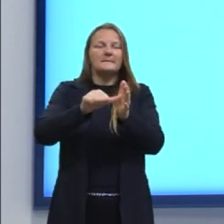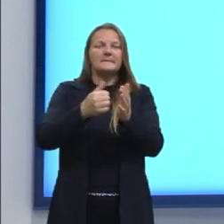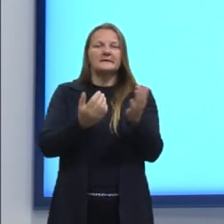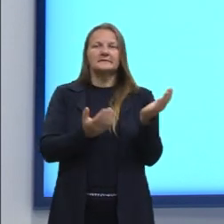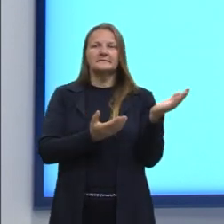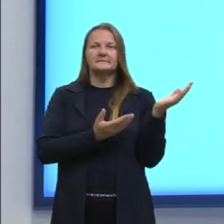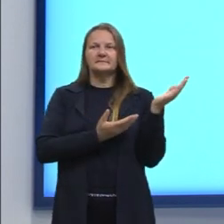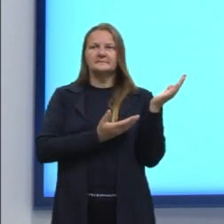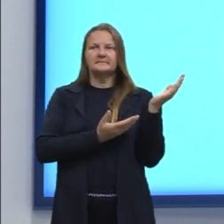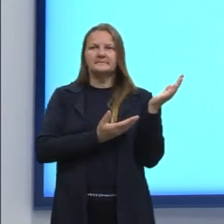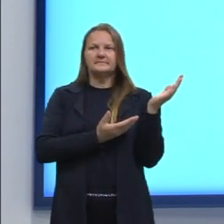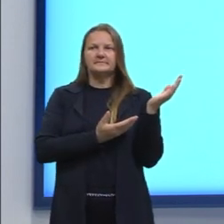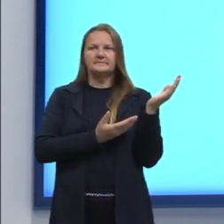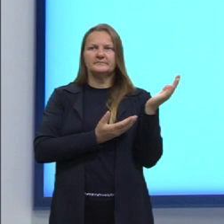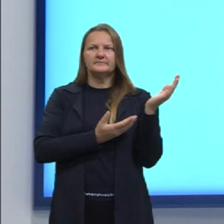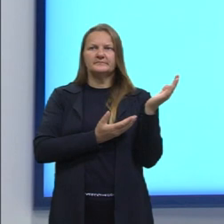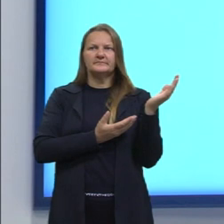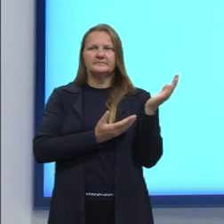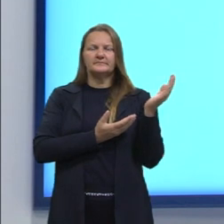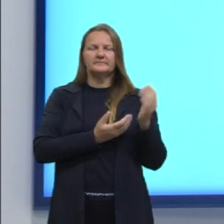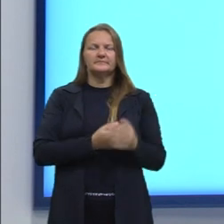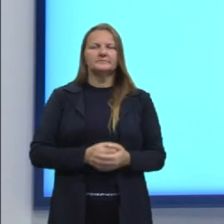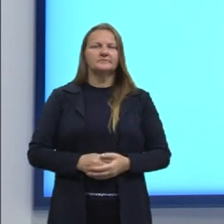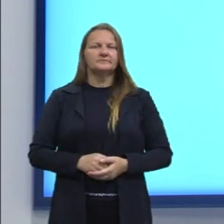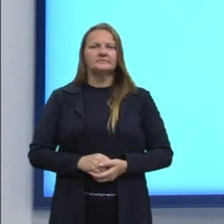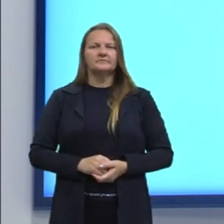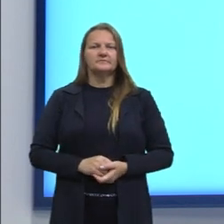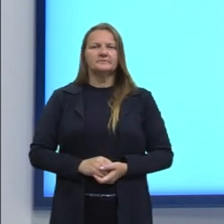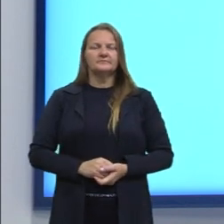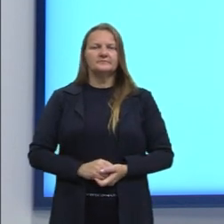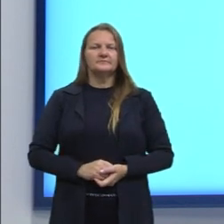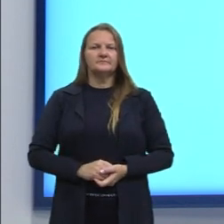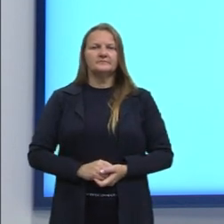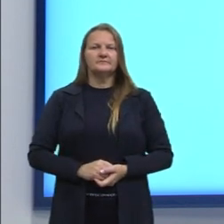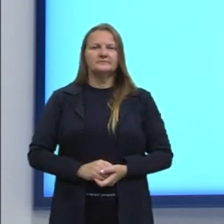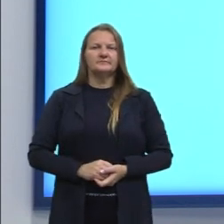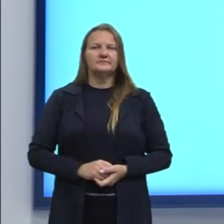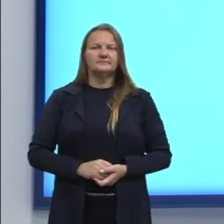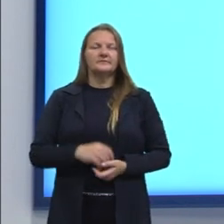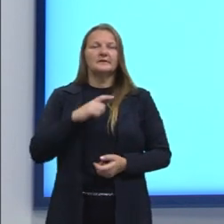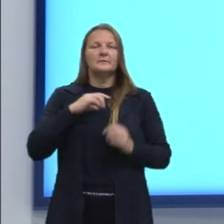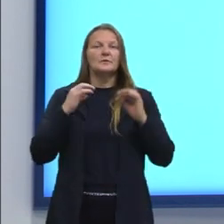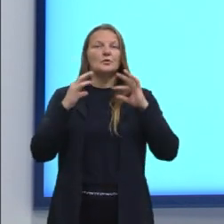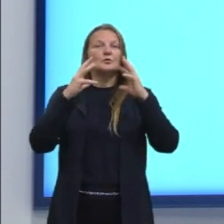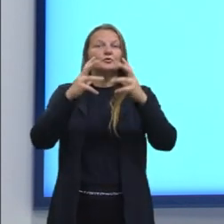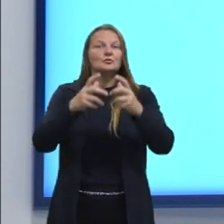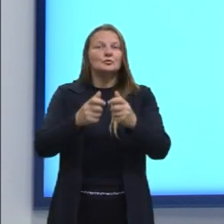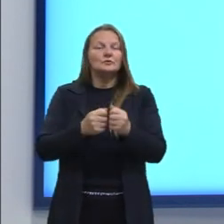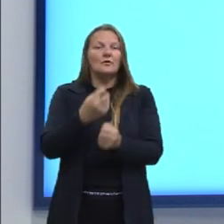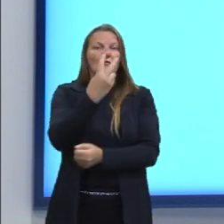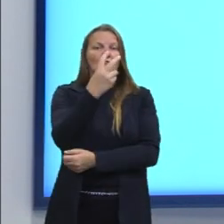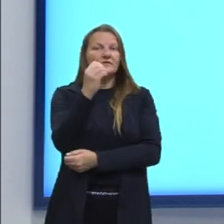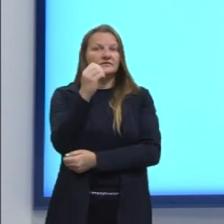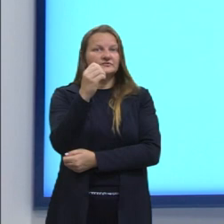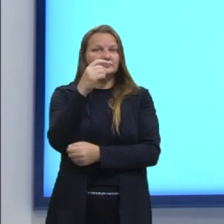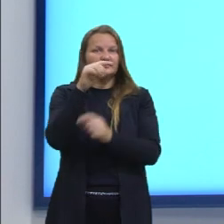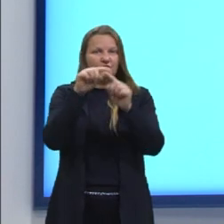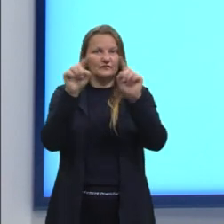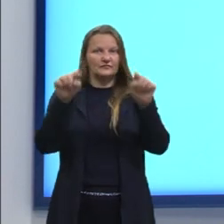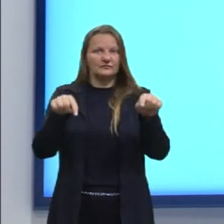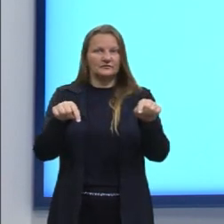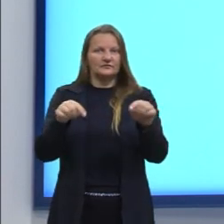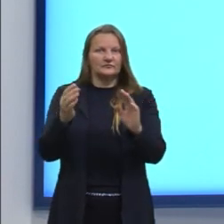ali, um dos dois sorteados. Nós temos que, no total, são 20 funcionários.